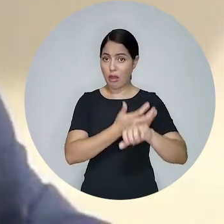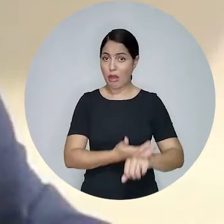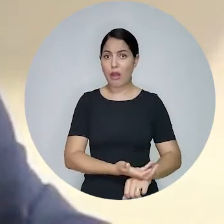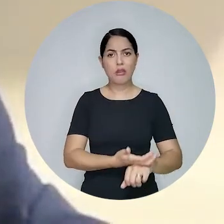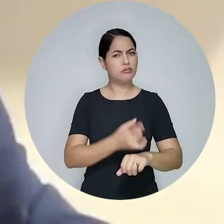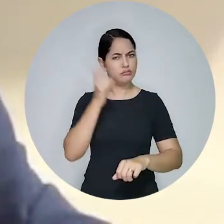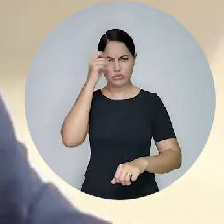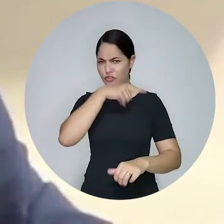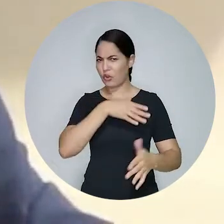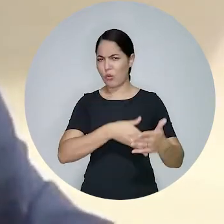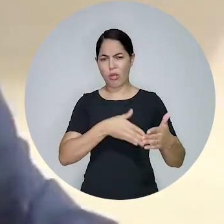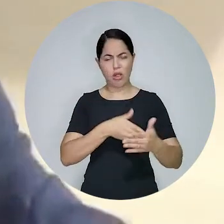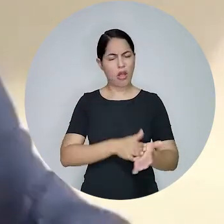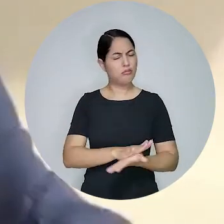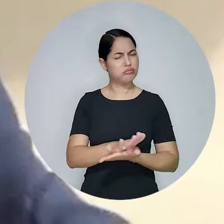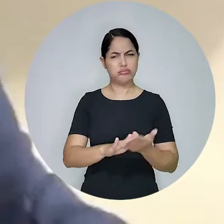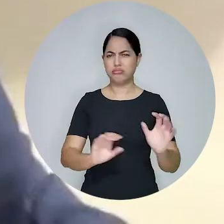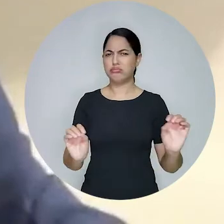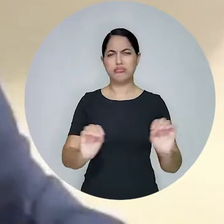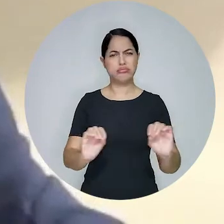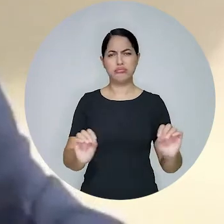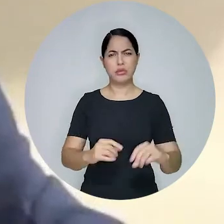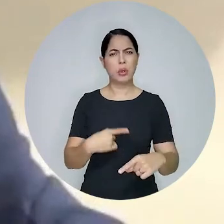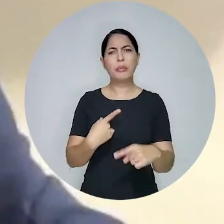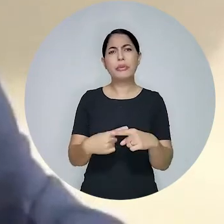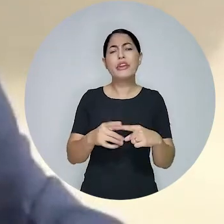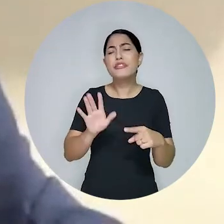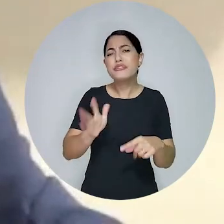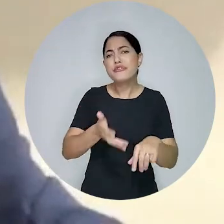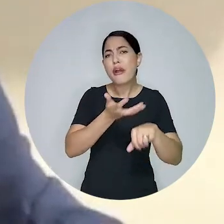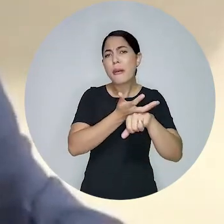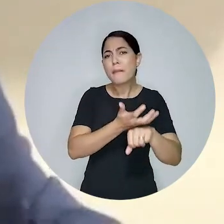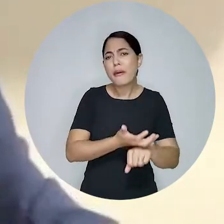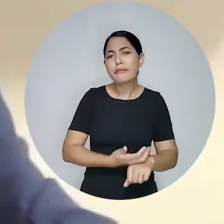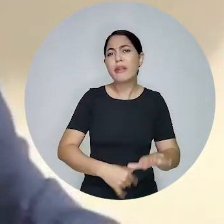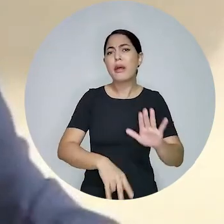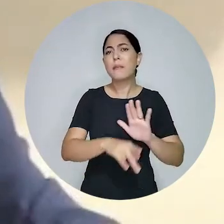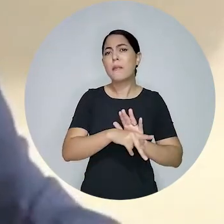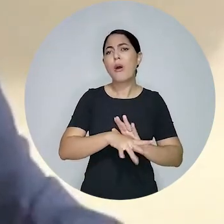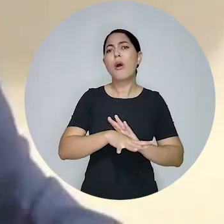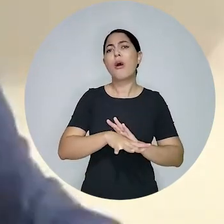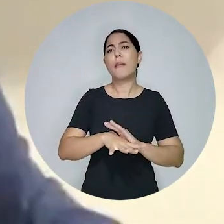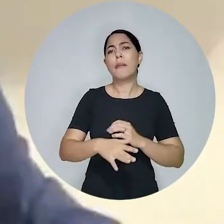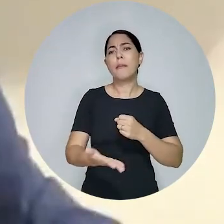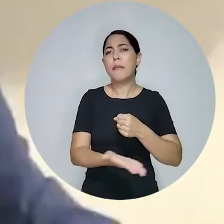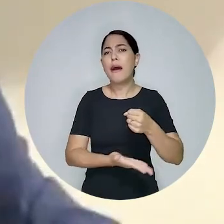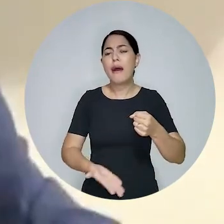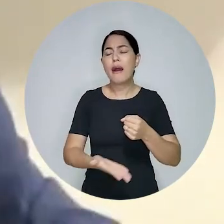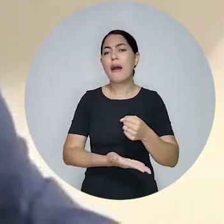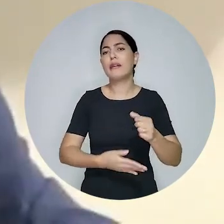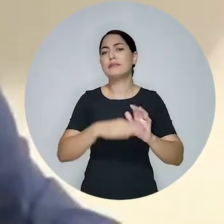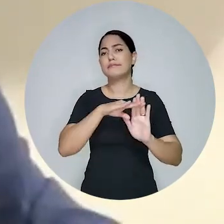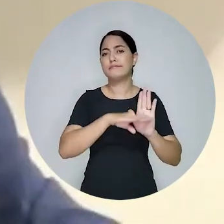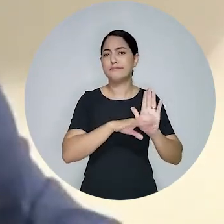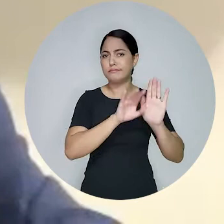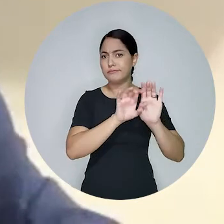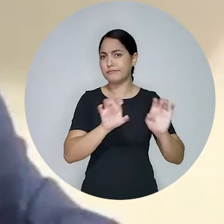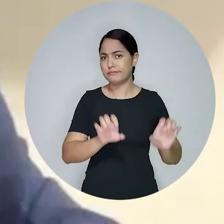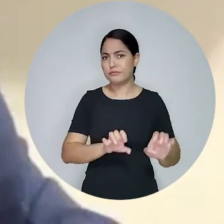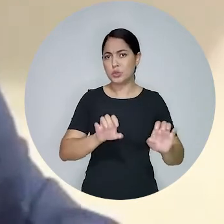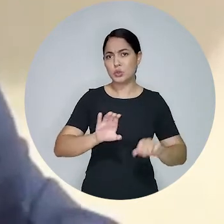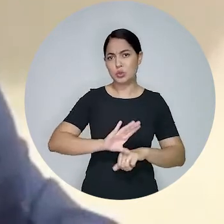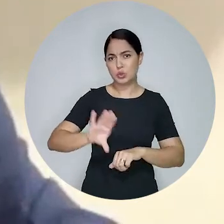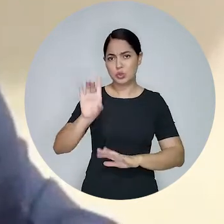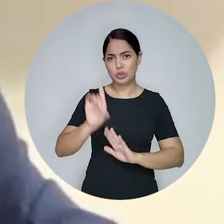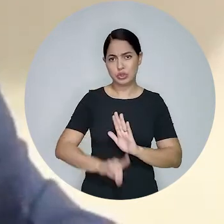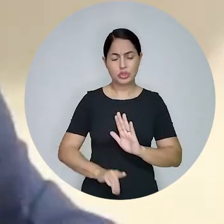disciplinas não vem a dificultar a vida do acadêmico, até porque são disciplinas que fazem parte do currículo básico